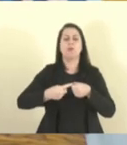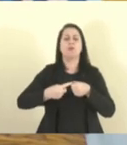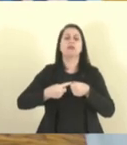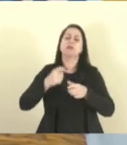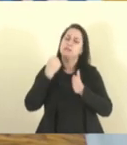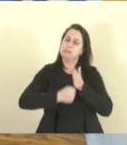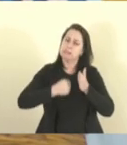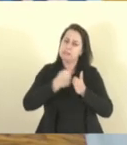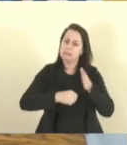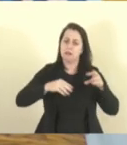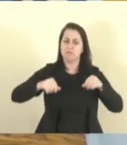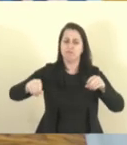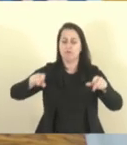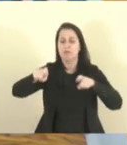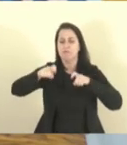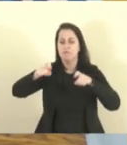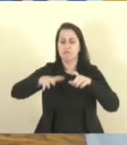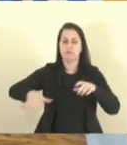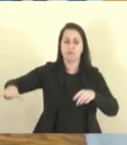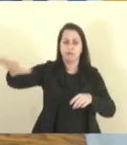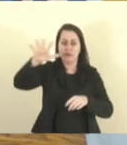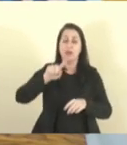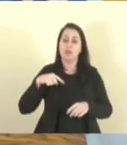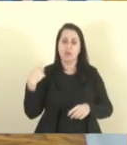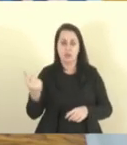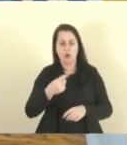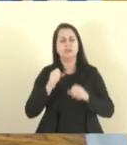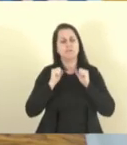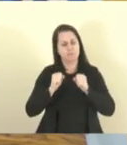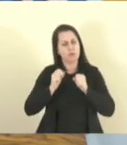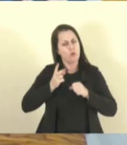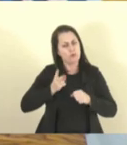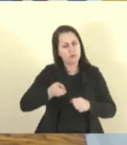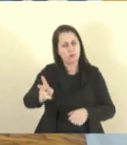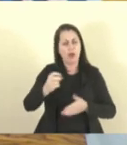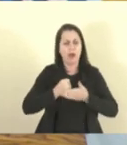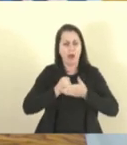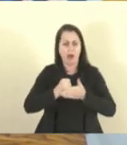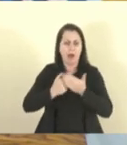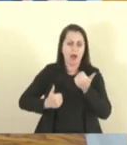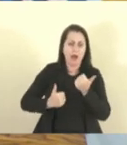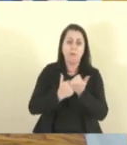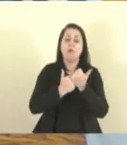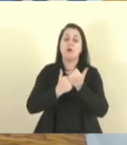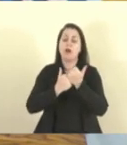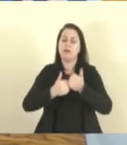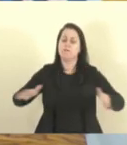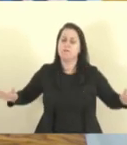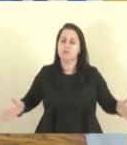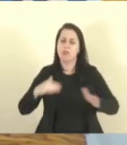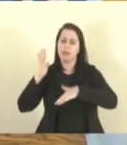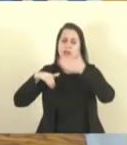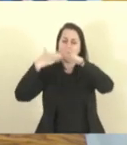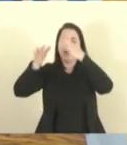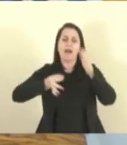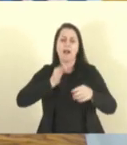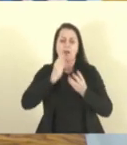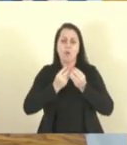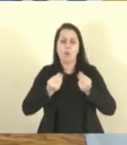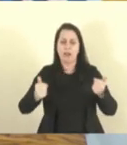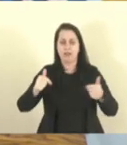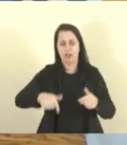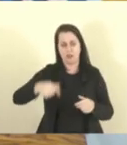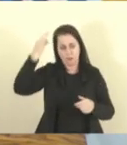nas propriedades rurais. Que possamos continuar apoiando e promovendo o desenvolvimento da cadeia produtiva dos cafés de qualidade,